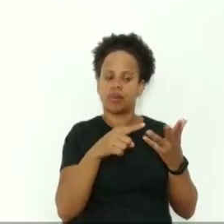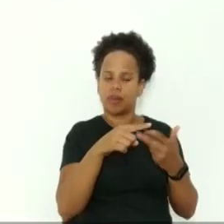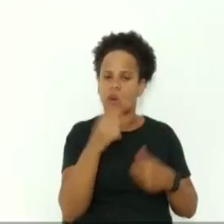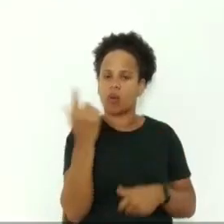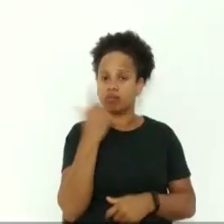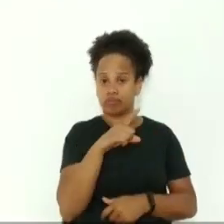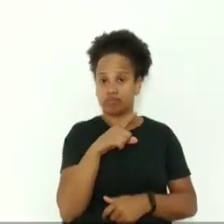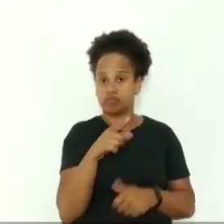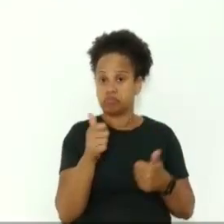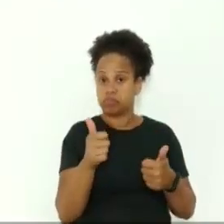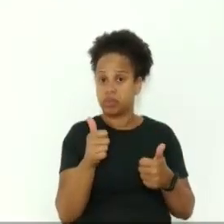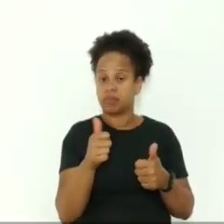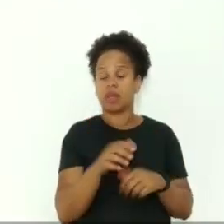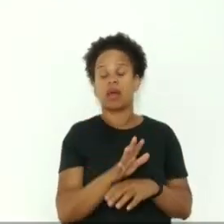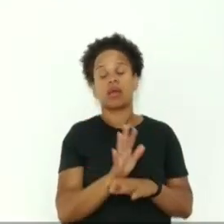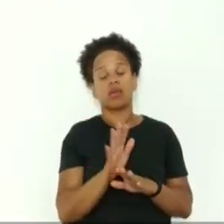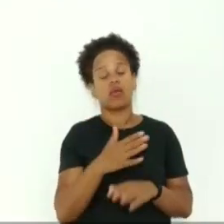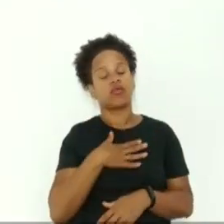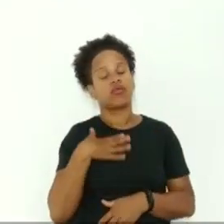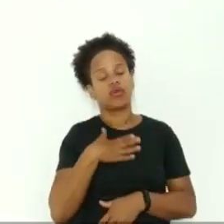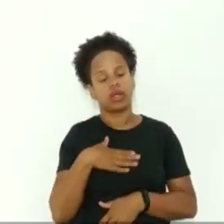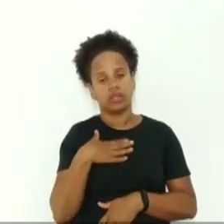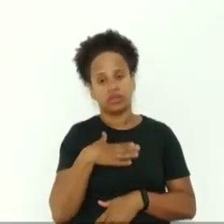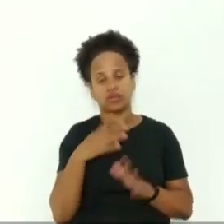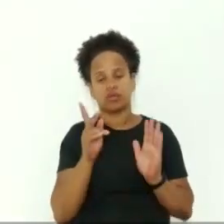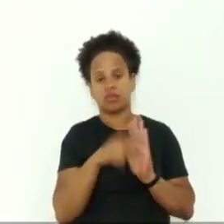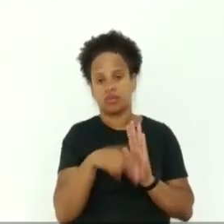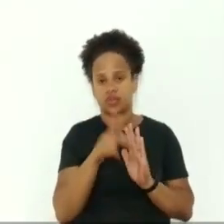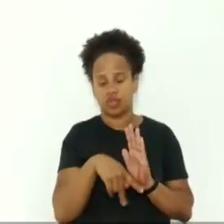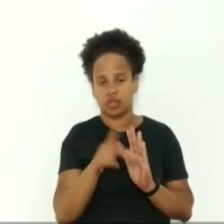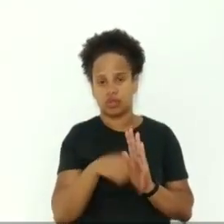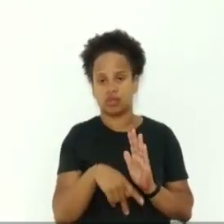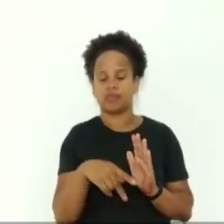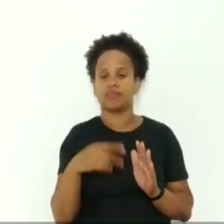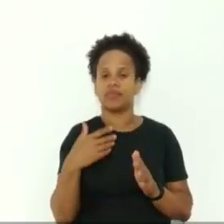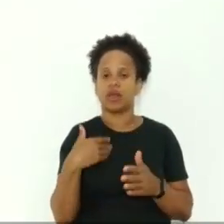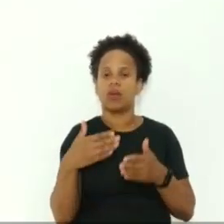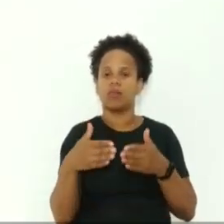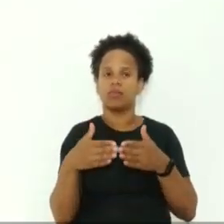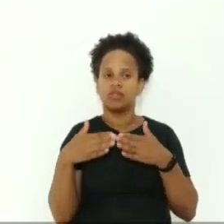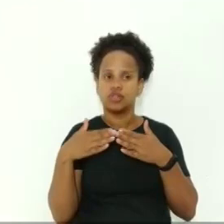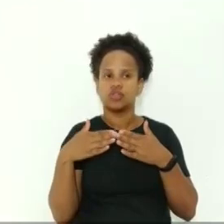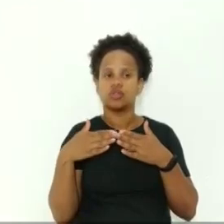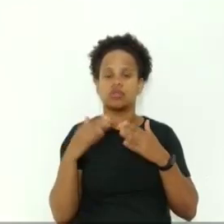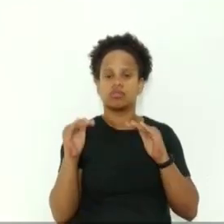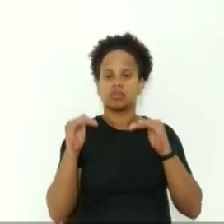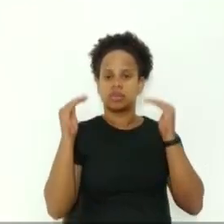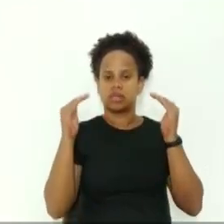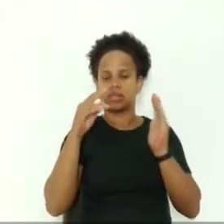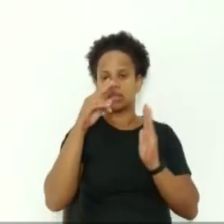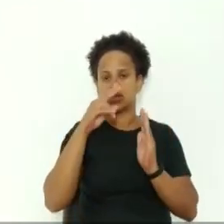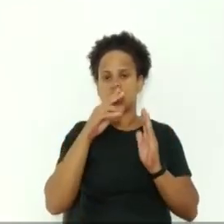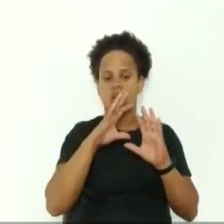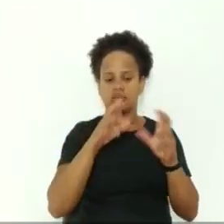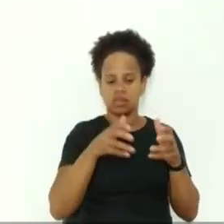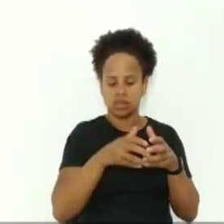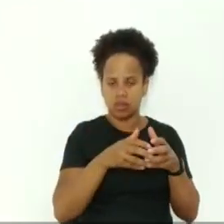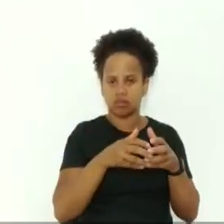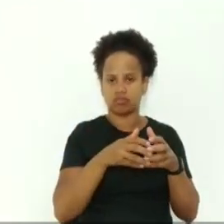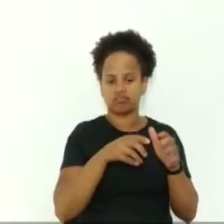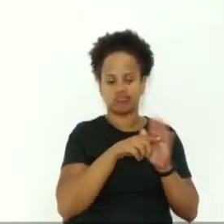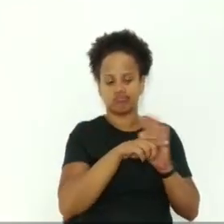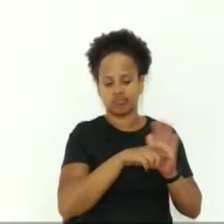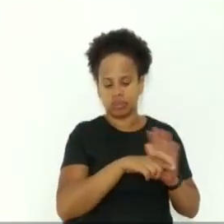eu fico muito feliz com esse projeto, fiz questão de pedir para a vossa silência passar pela minha comissão, porque até então